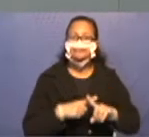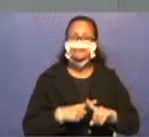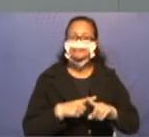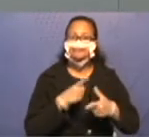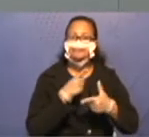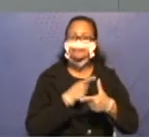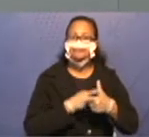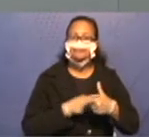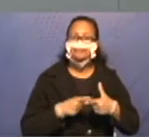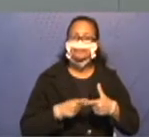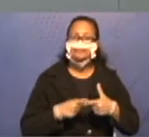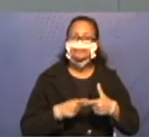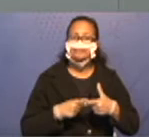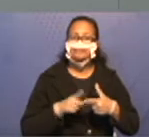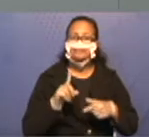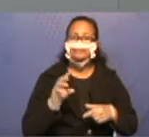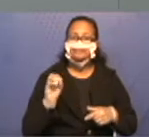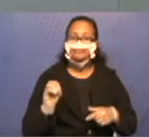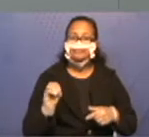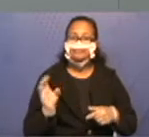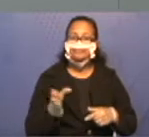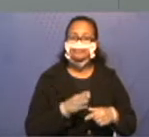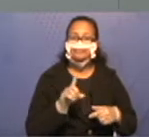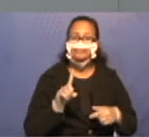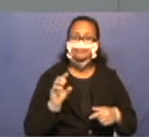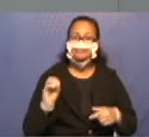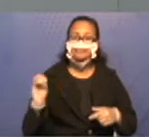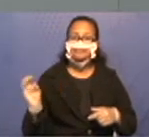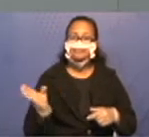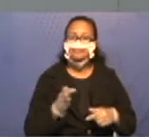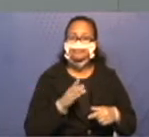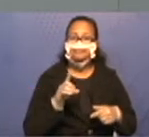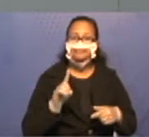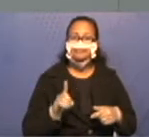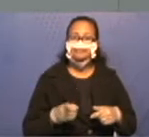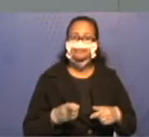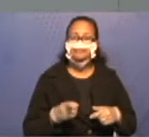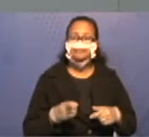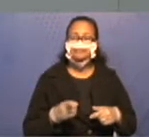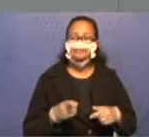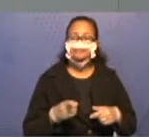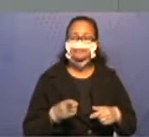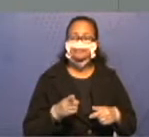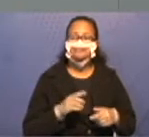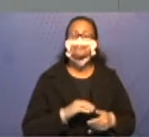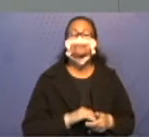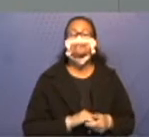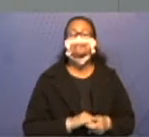e divisão por 10, por 100 e por 1.000, não é mesmo?